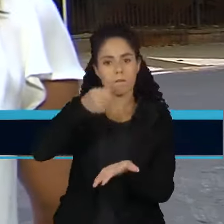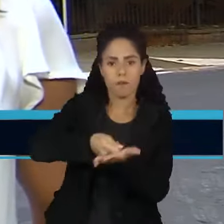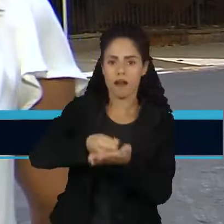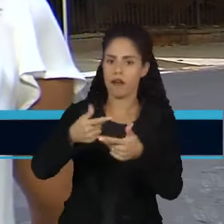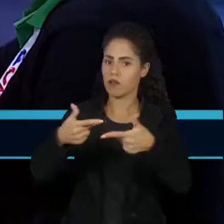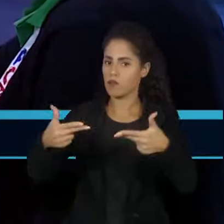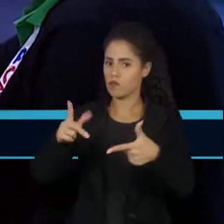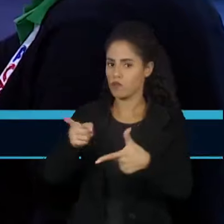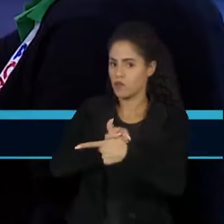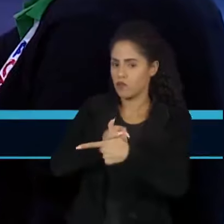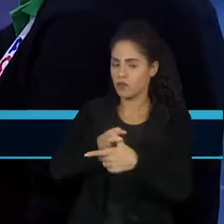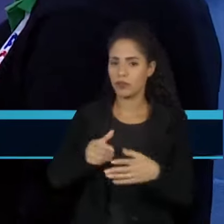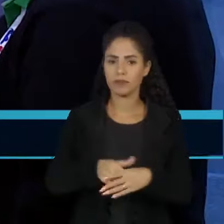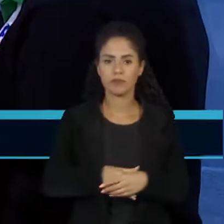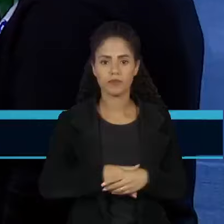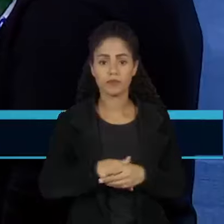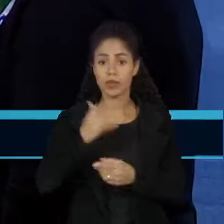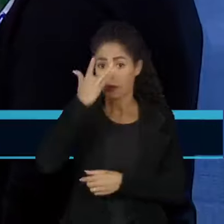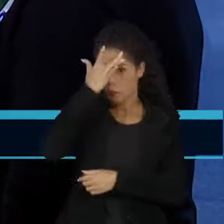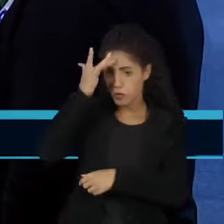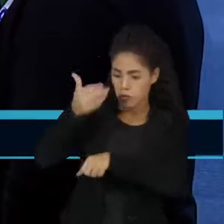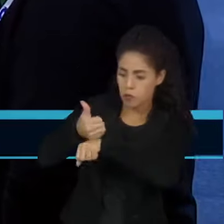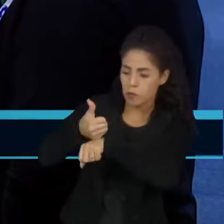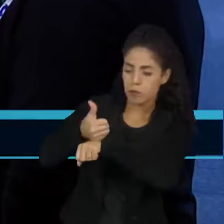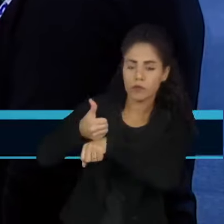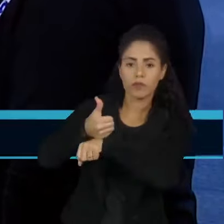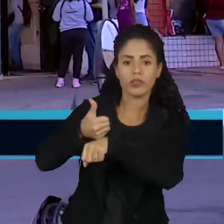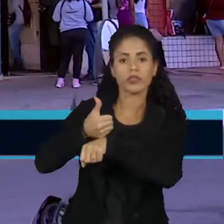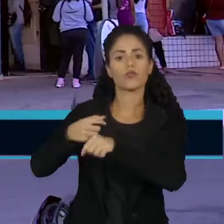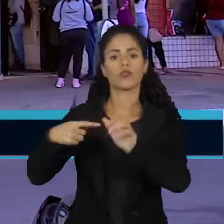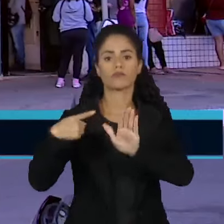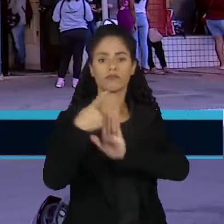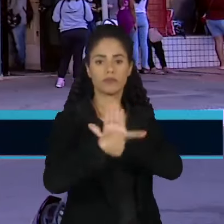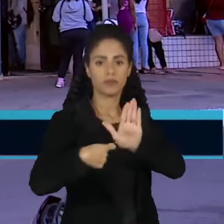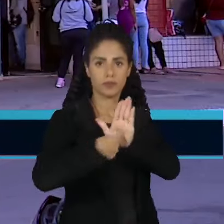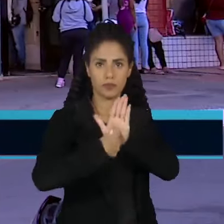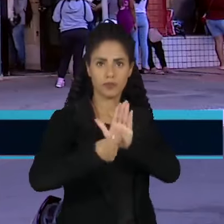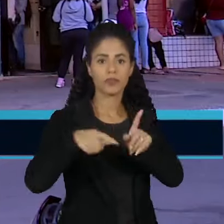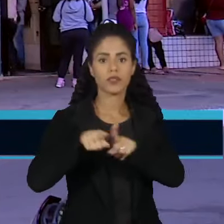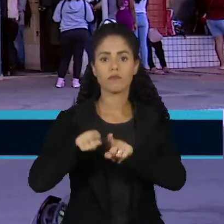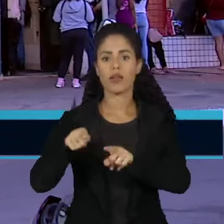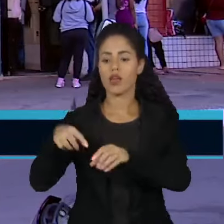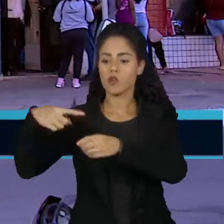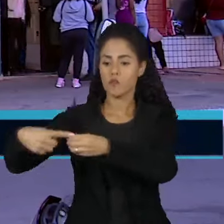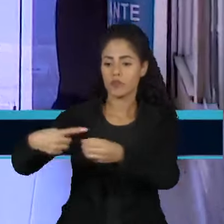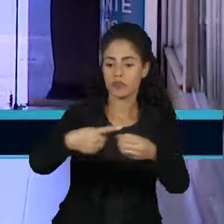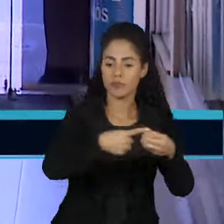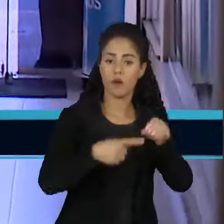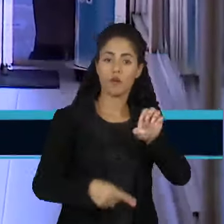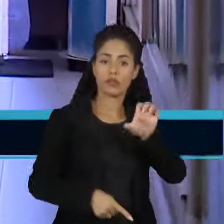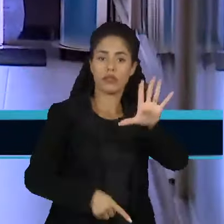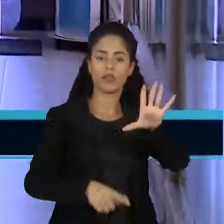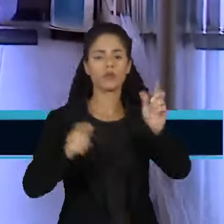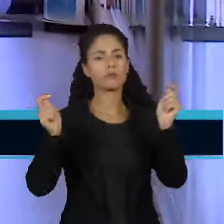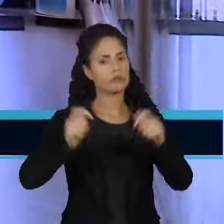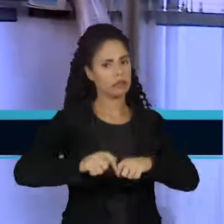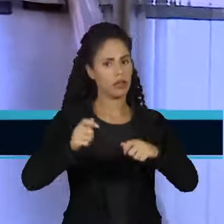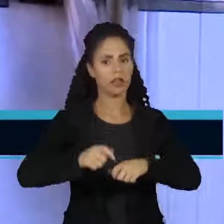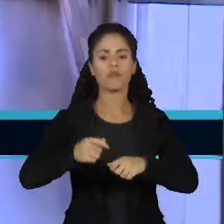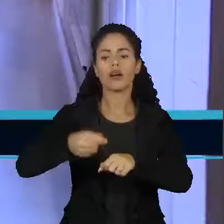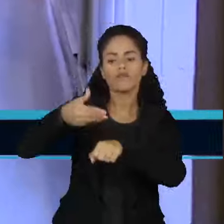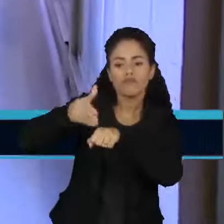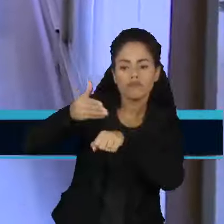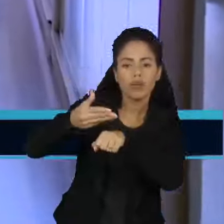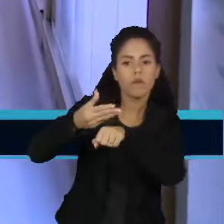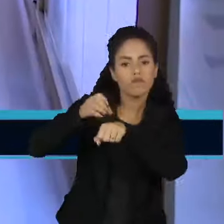financeiras. Profissionais dos órgãos de defesa do consumidor, municipais e estaduais de todo o país, vão ser capacitados